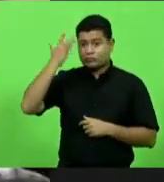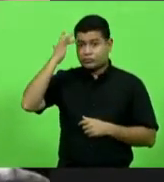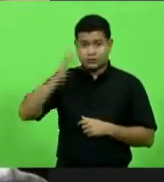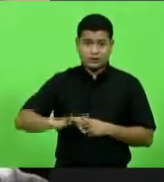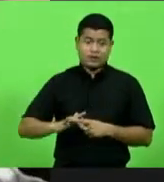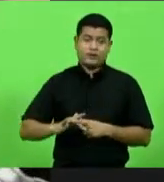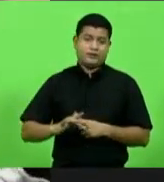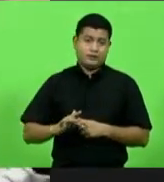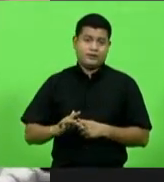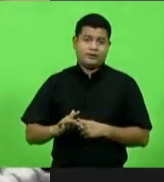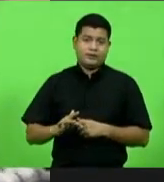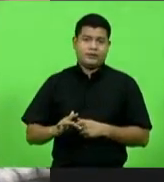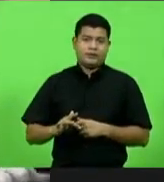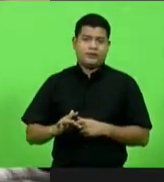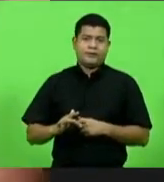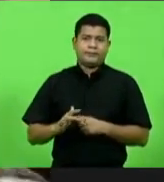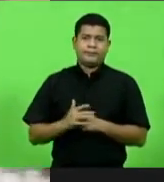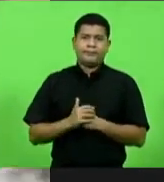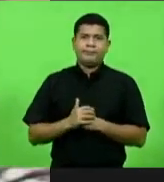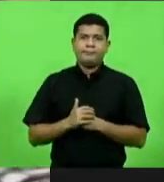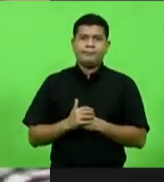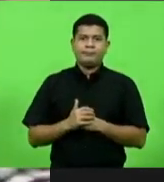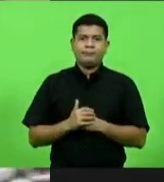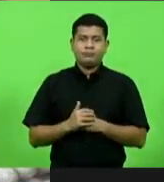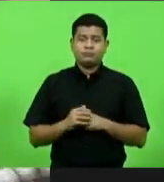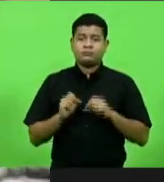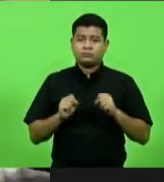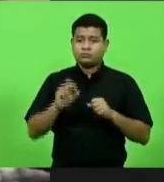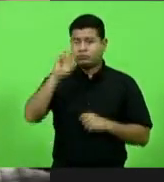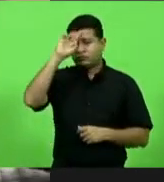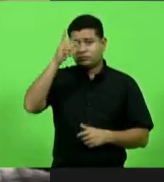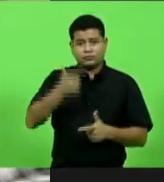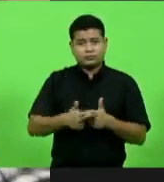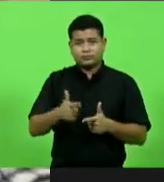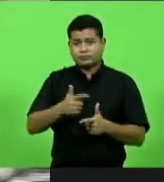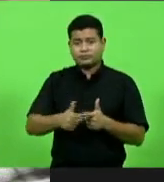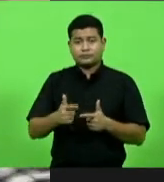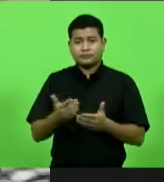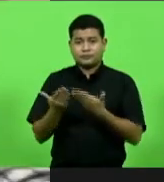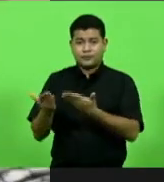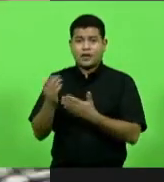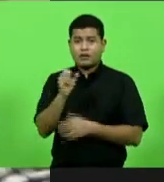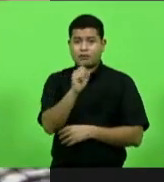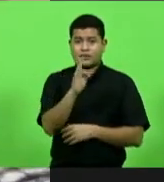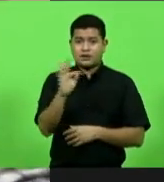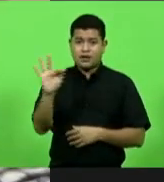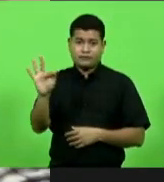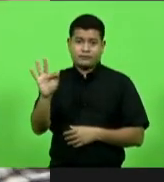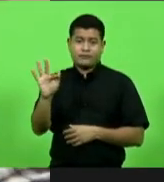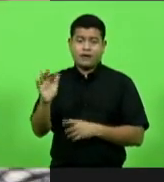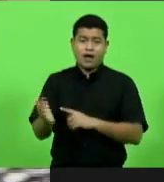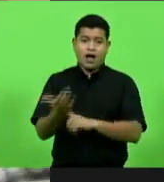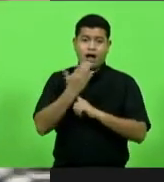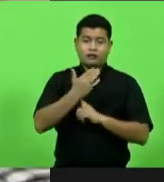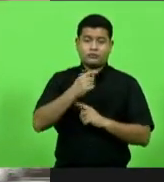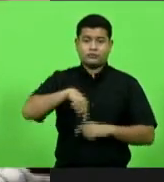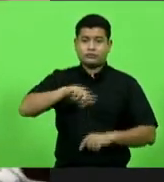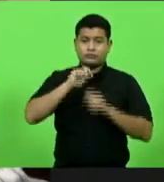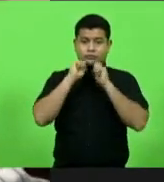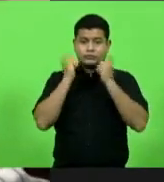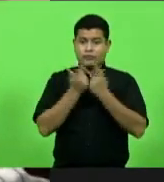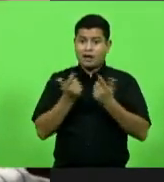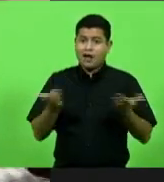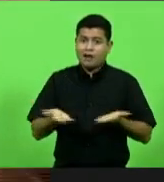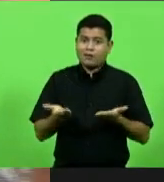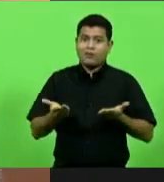eu desconheço, está resolvido o problema, o Supremo ajuda a Assembleia a enfrentar esse desafio.